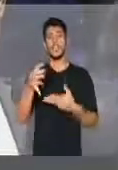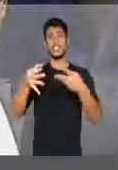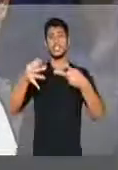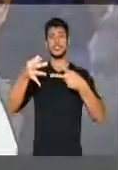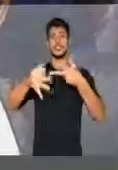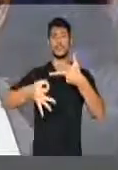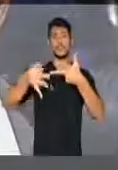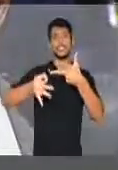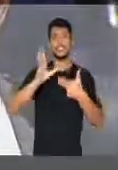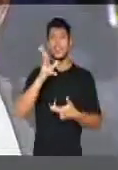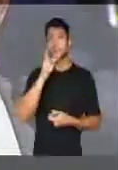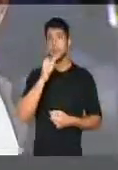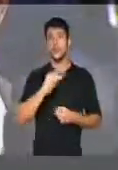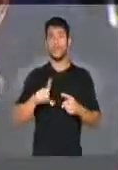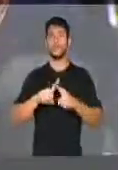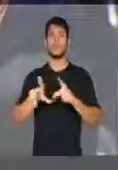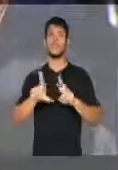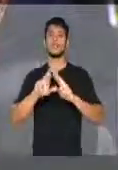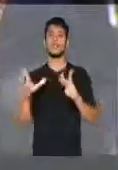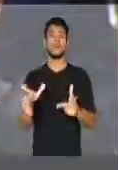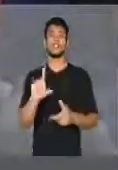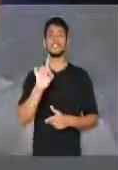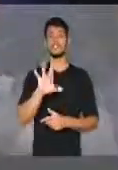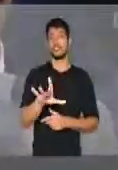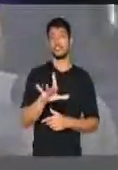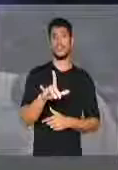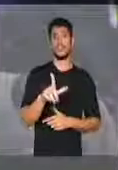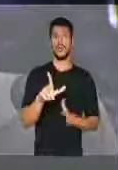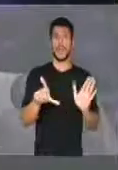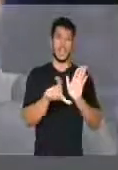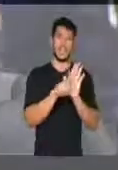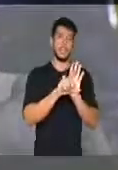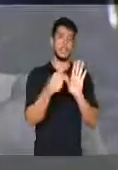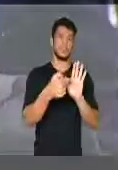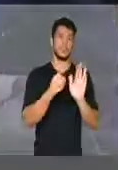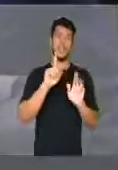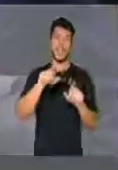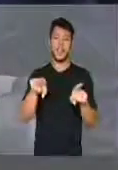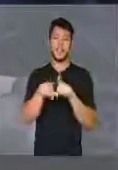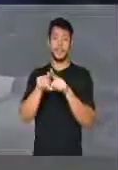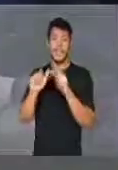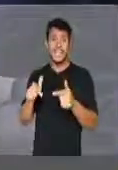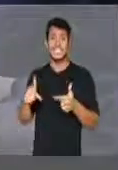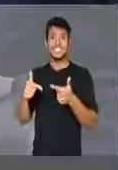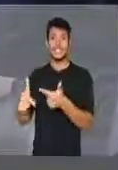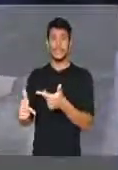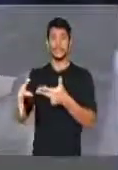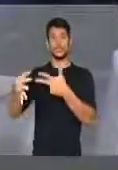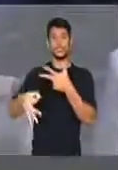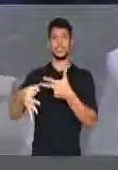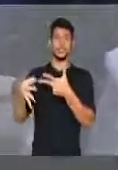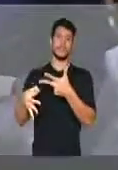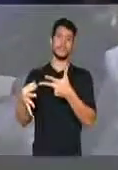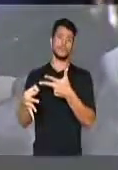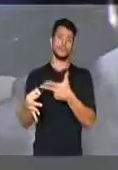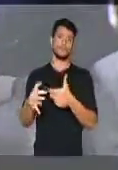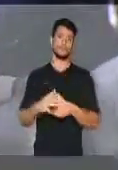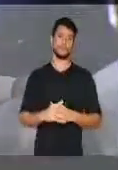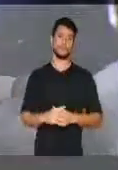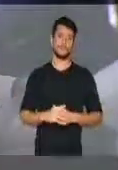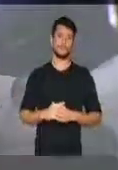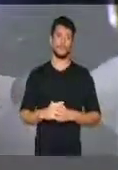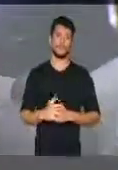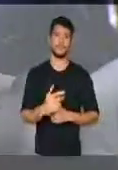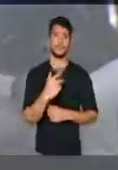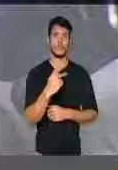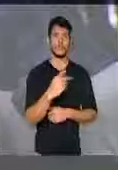apenas com a legislação e sim com a atuação, com a capacidade de atuação do Poder Judiciário. O PDT